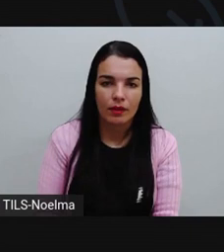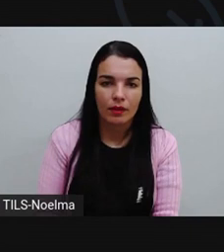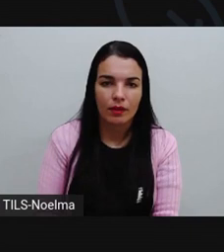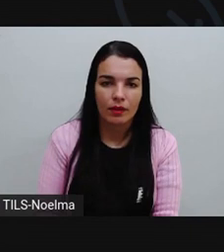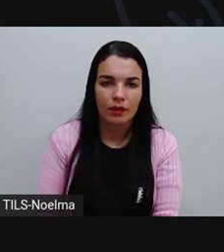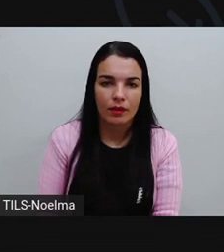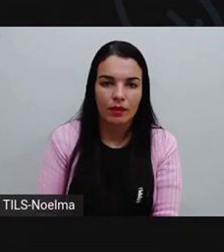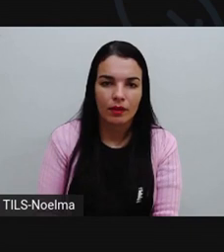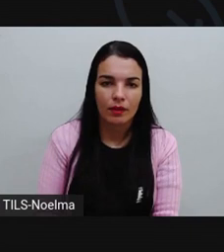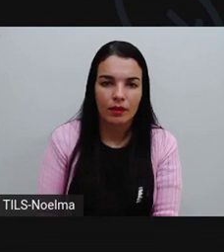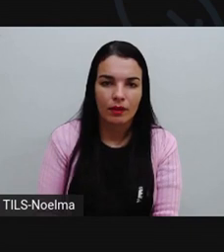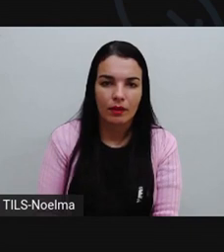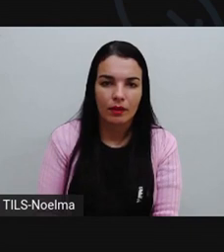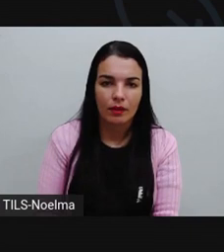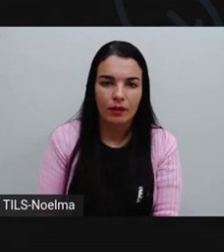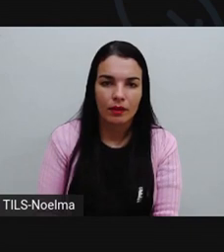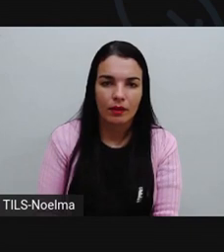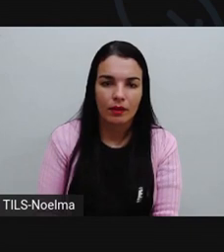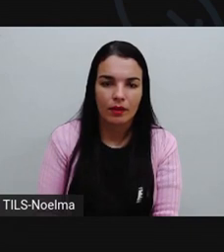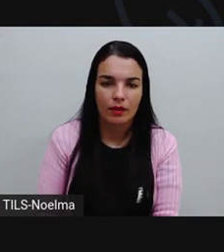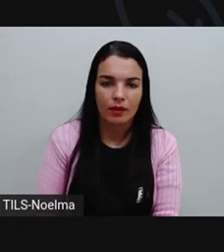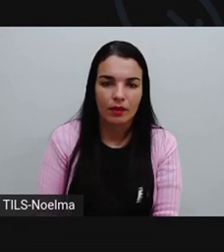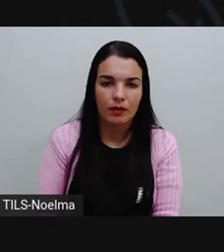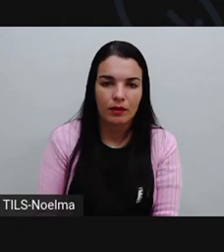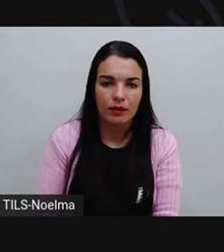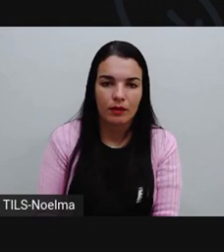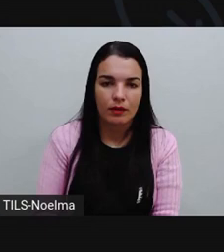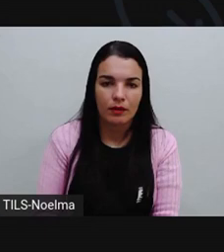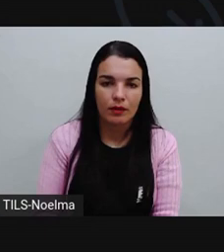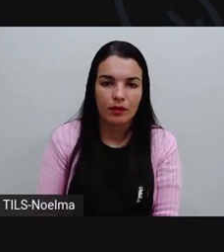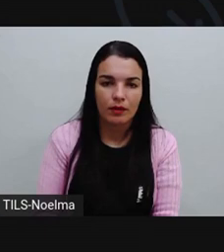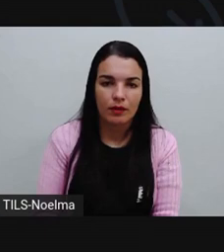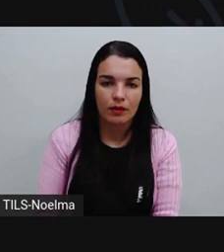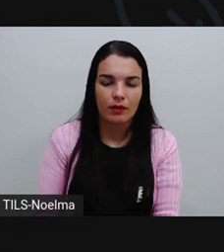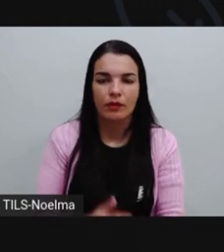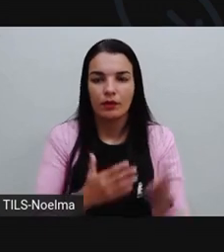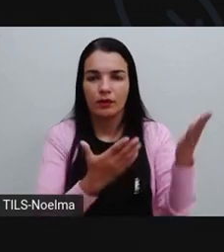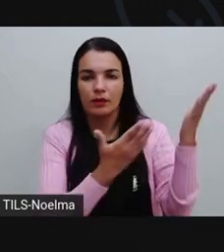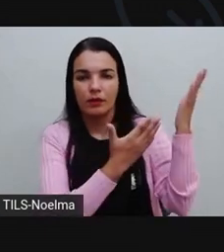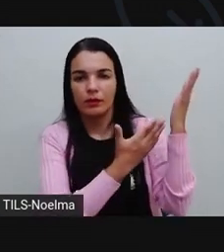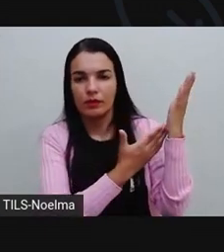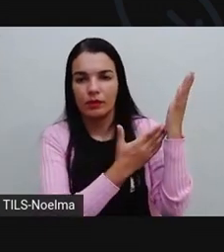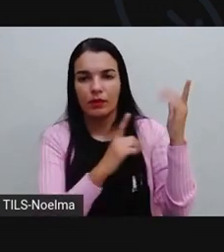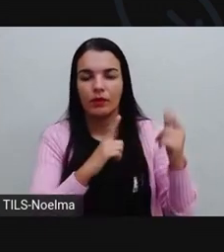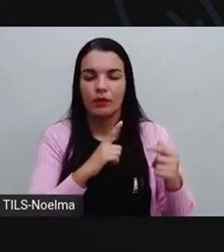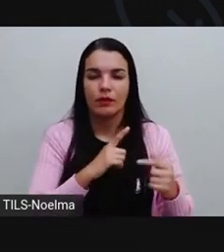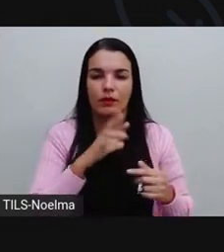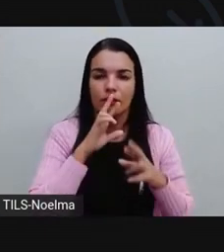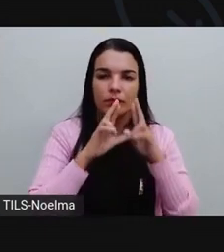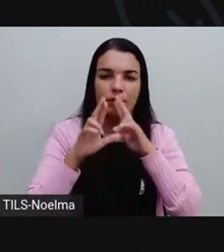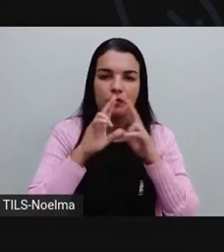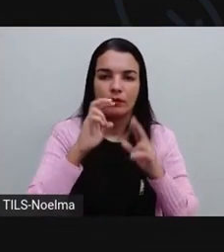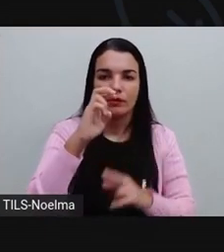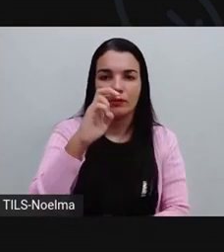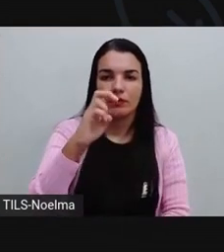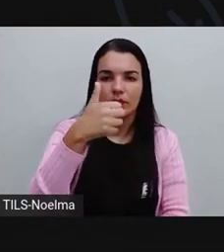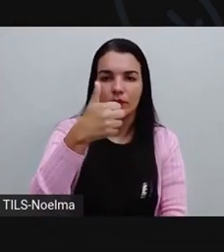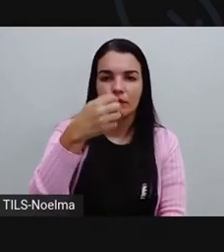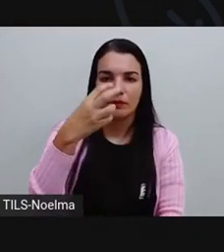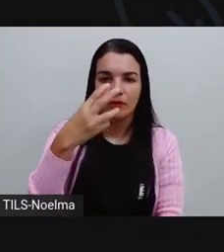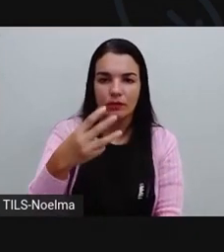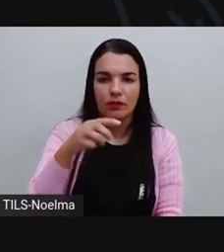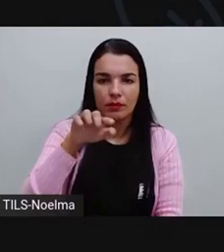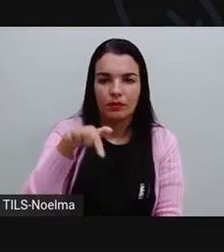2 mais 2, 4 mais 1, 5. 513,33